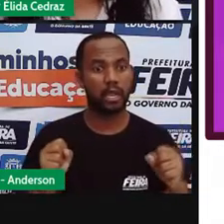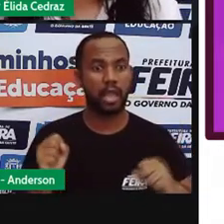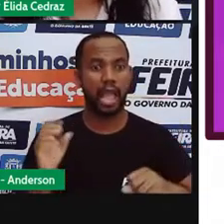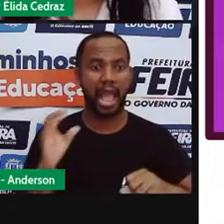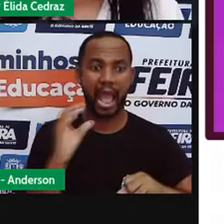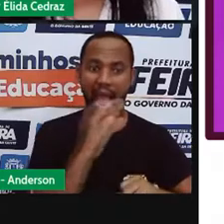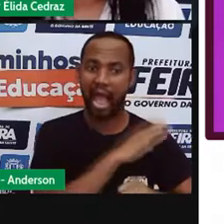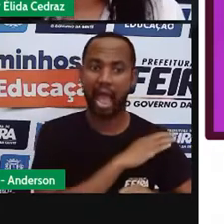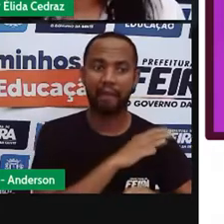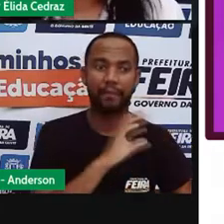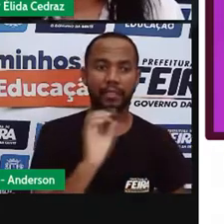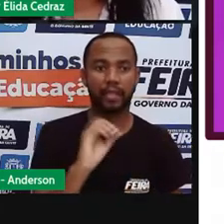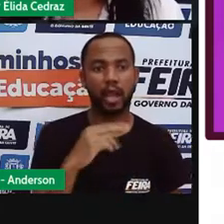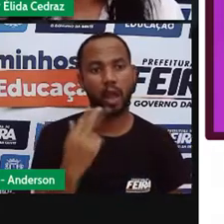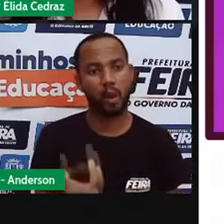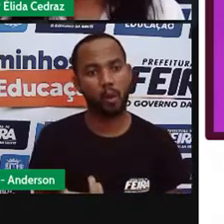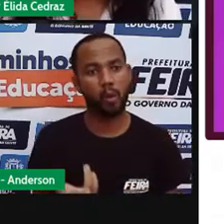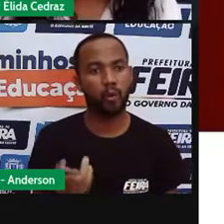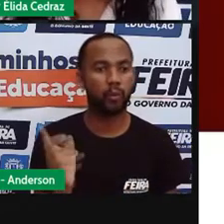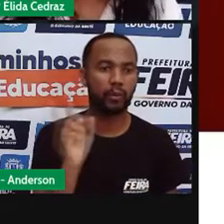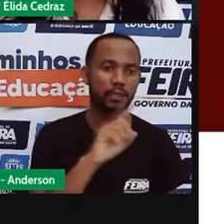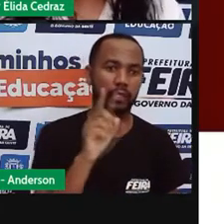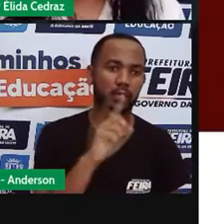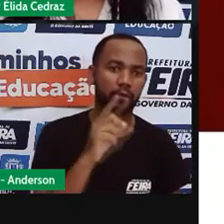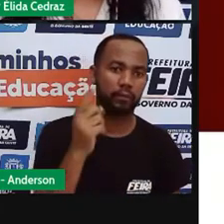estacionar de jeito nenhum.